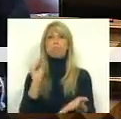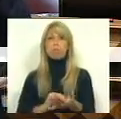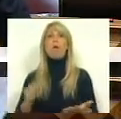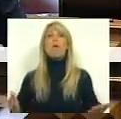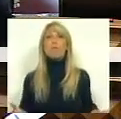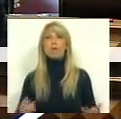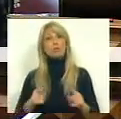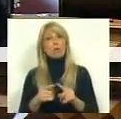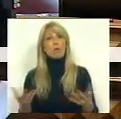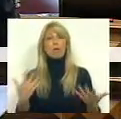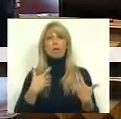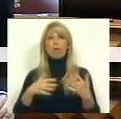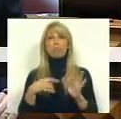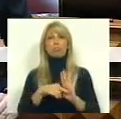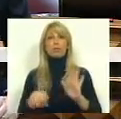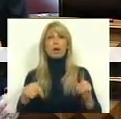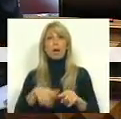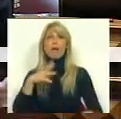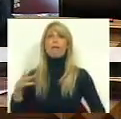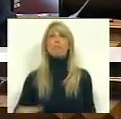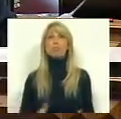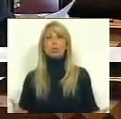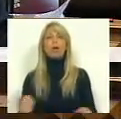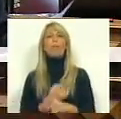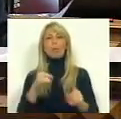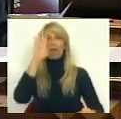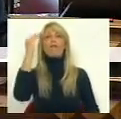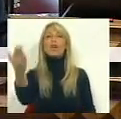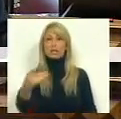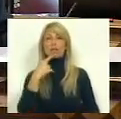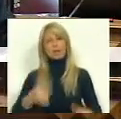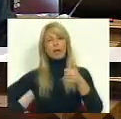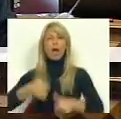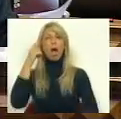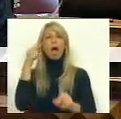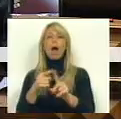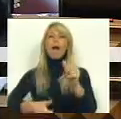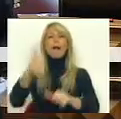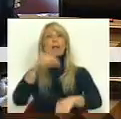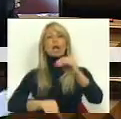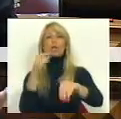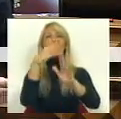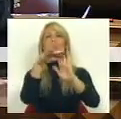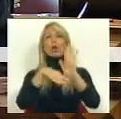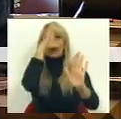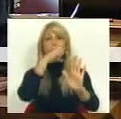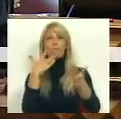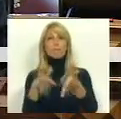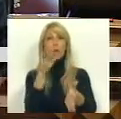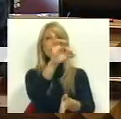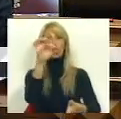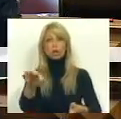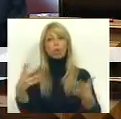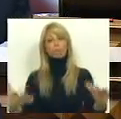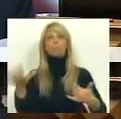Portugal porque vossas excelências para ganharem eleições disseram no vosso programa de Governo, página 88. Na